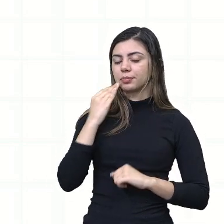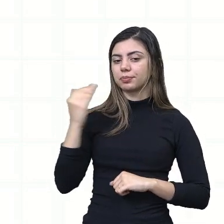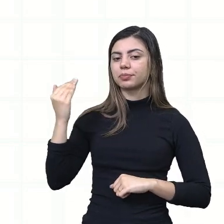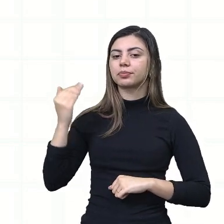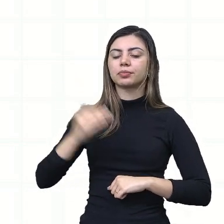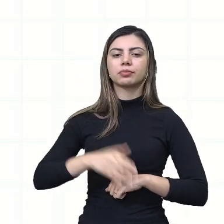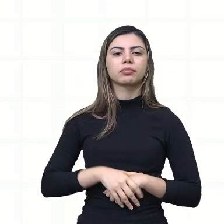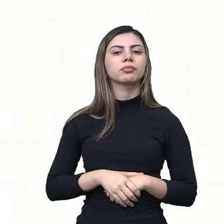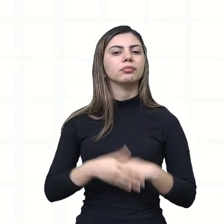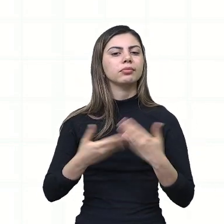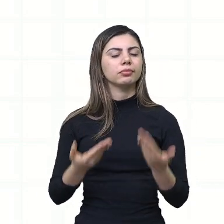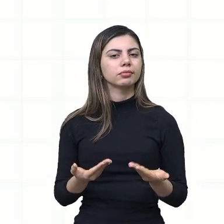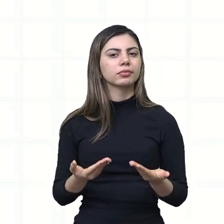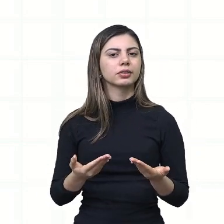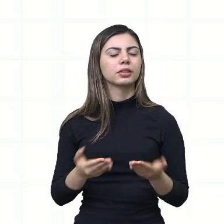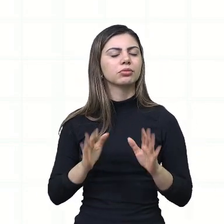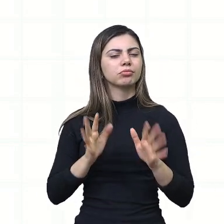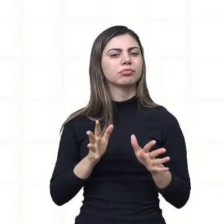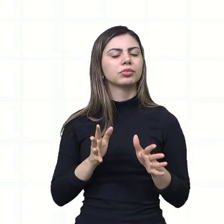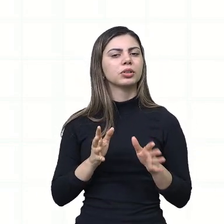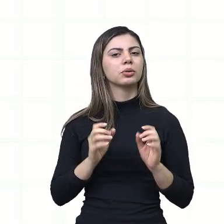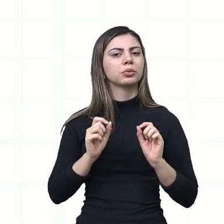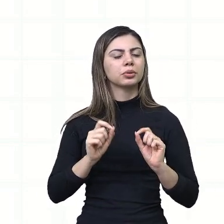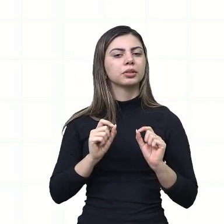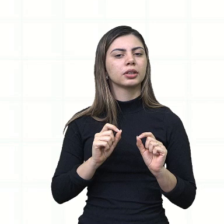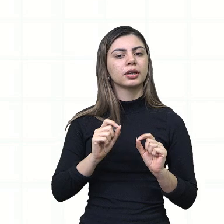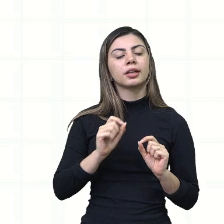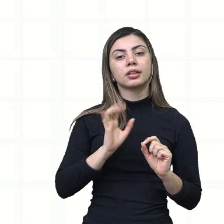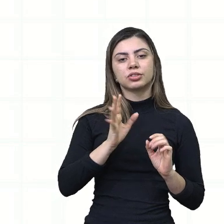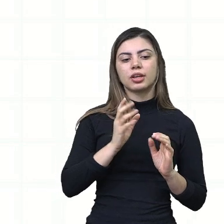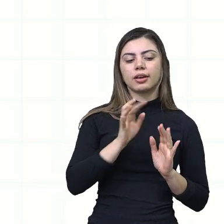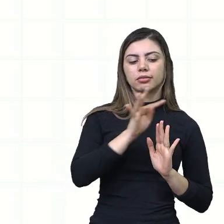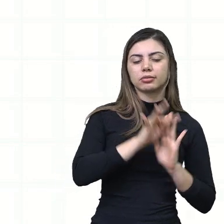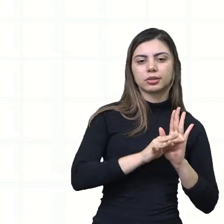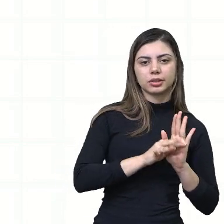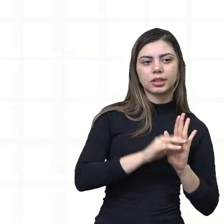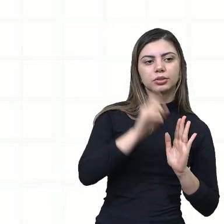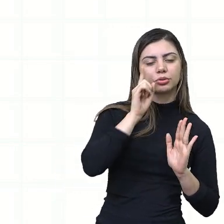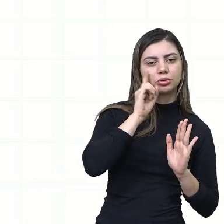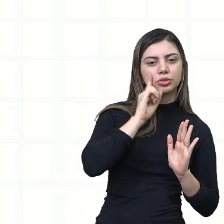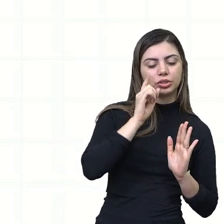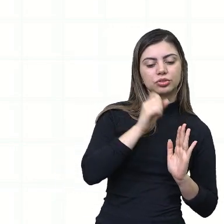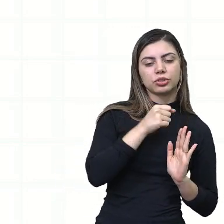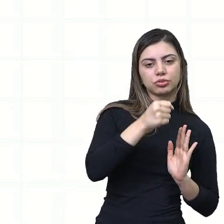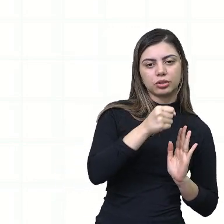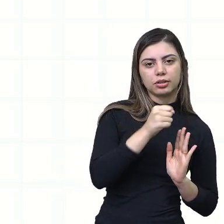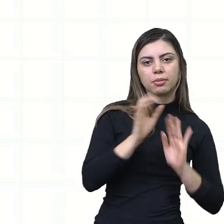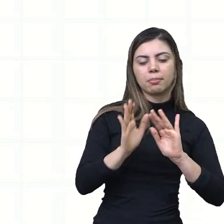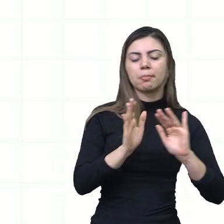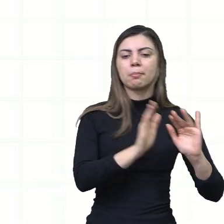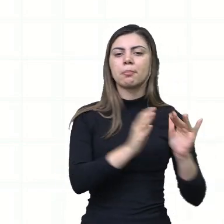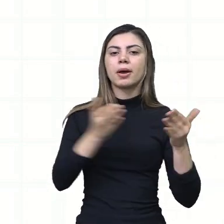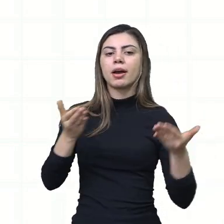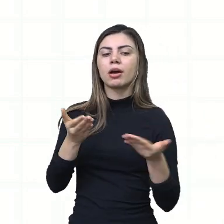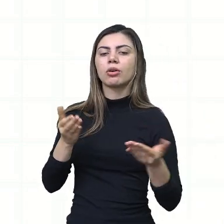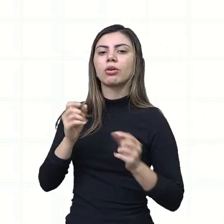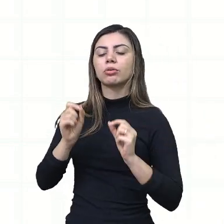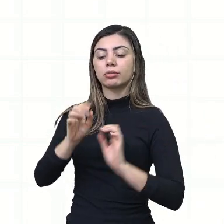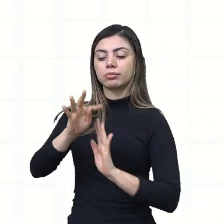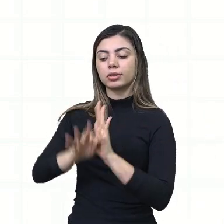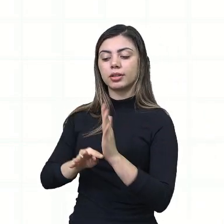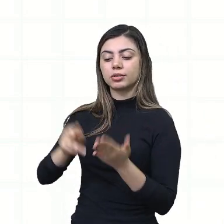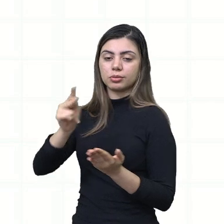daquele texto do cotidiano, né? Vamos agora entrar no poema, os